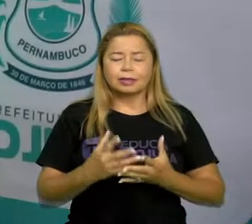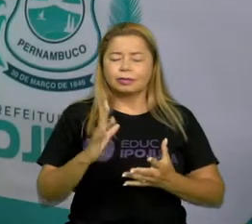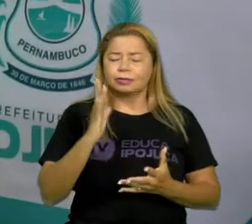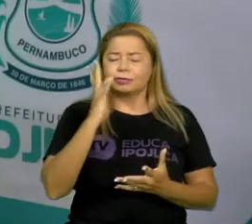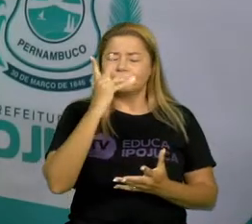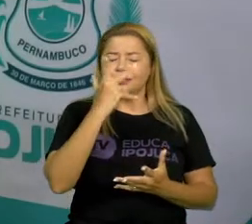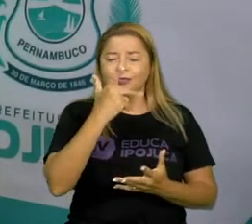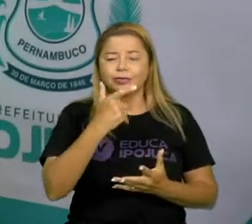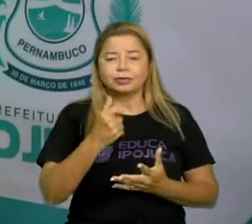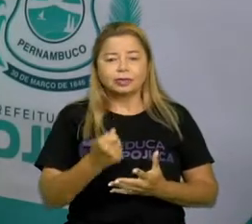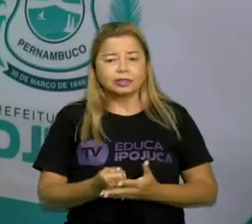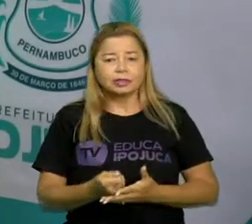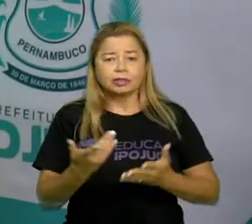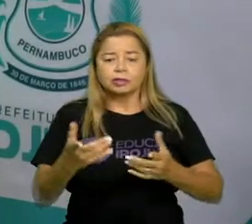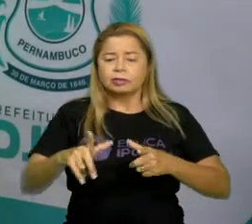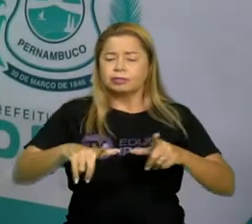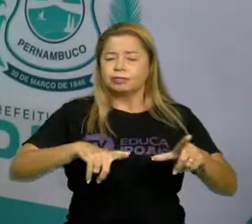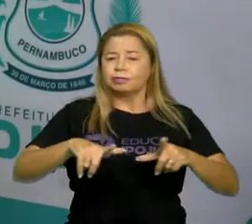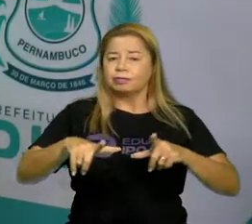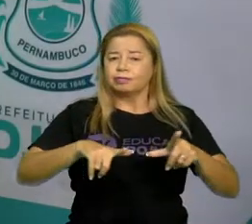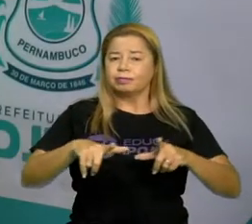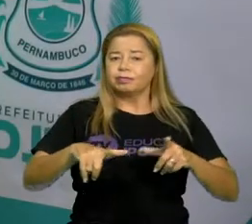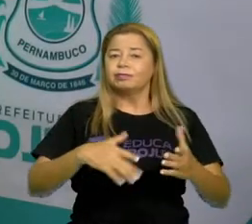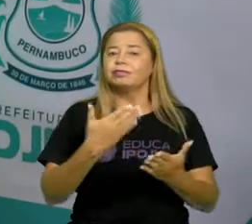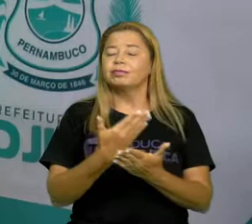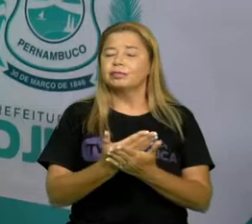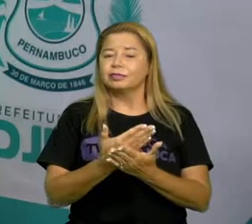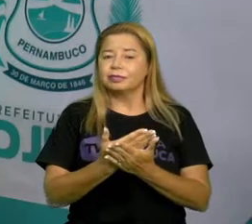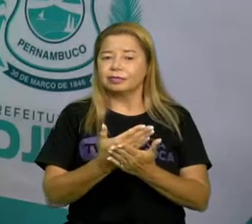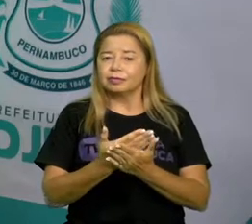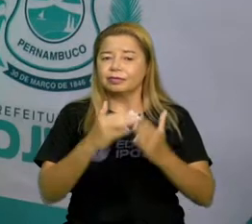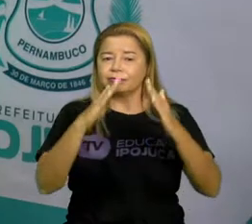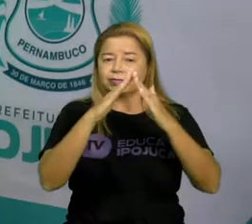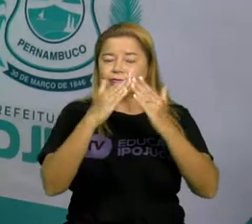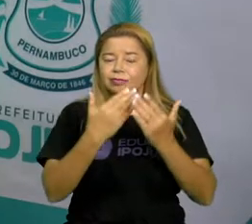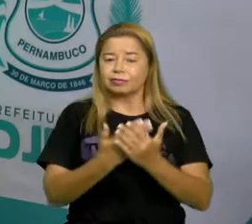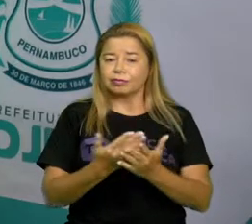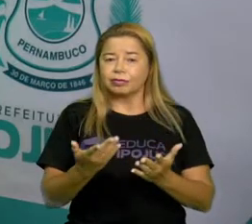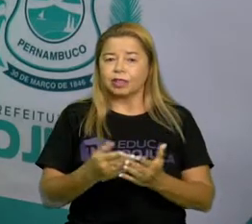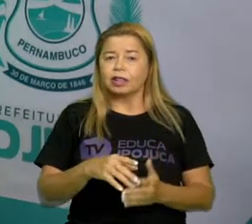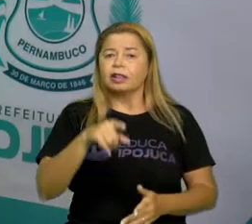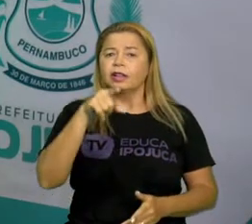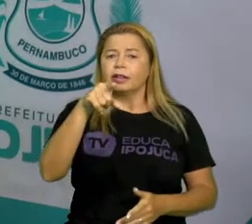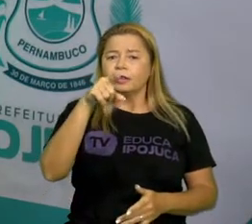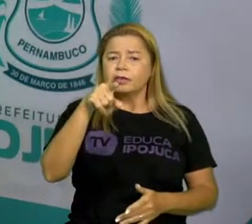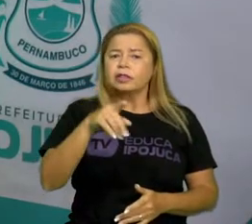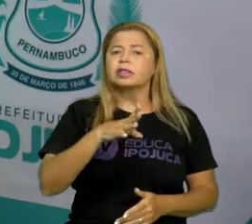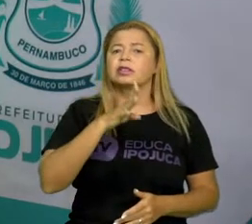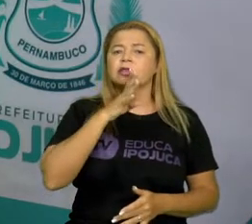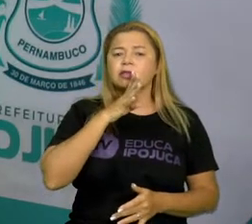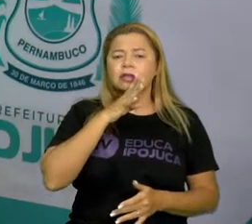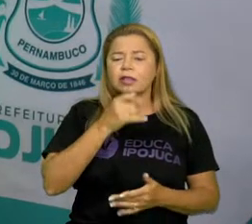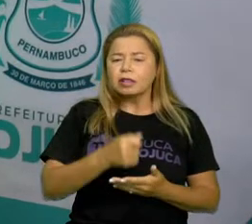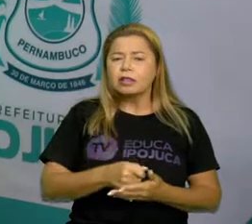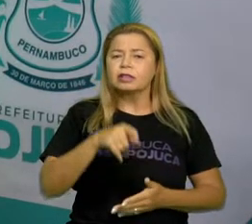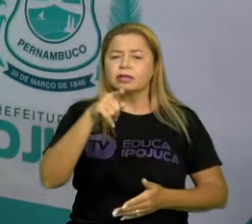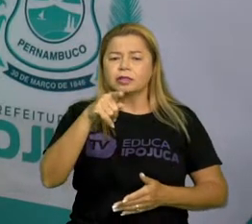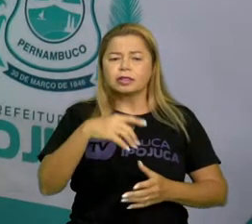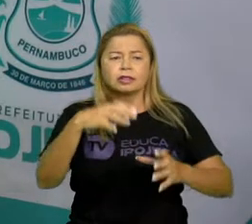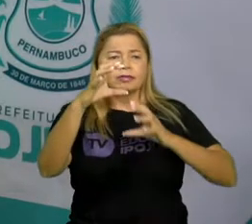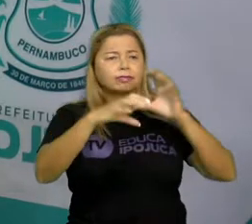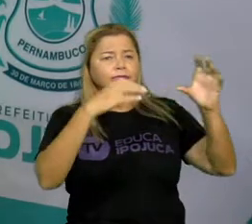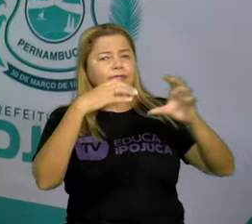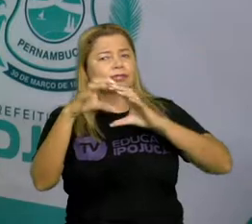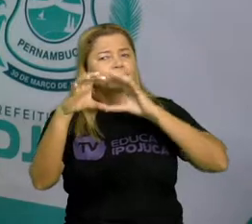nós trabalhamos muito em sala de aula, tá certo? E que vocês conhecem, vocês até cantam esse poema. Mas vamos